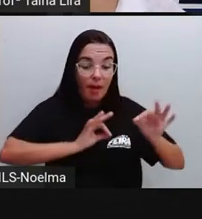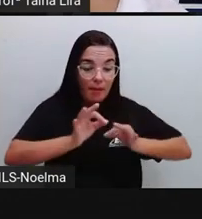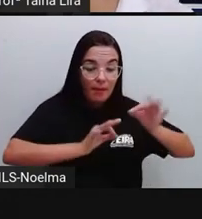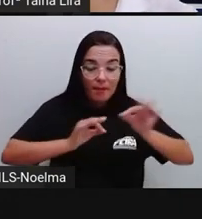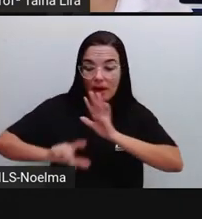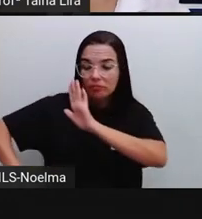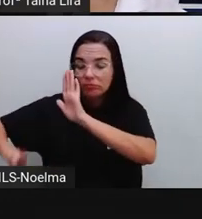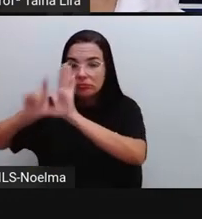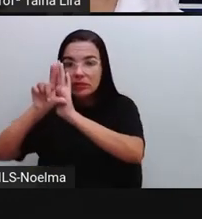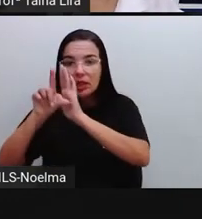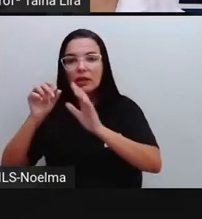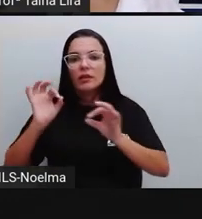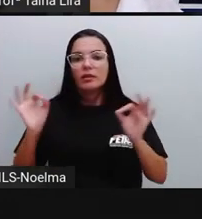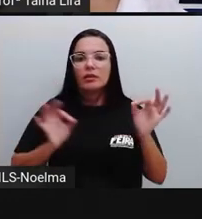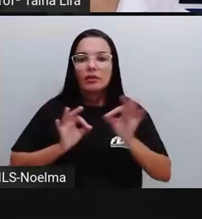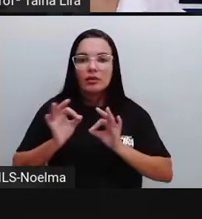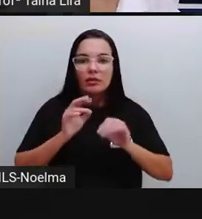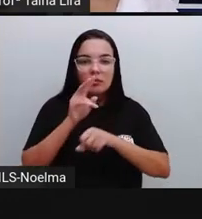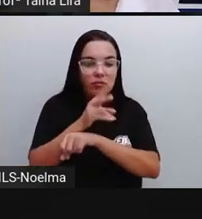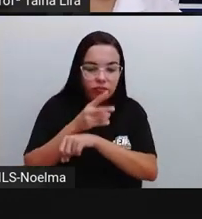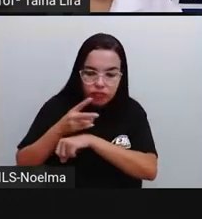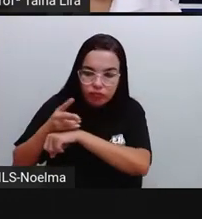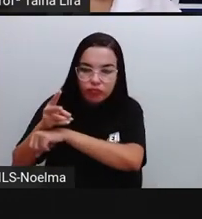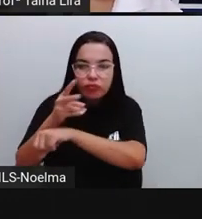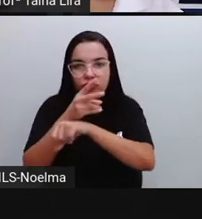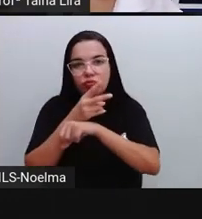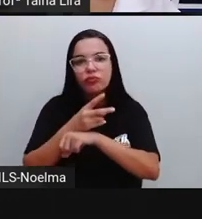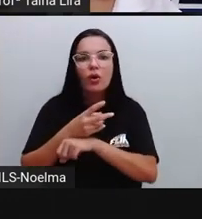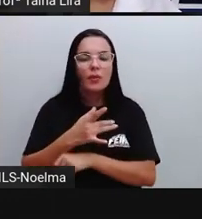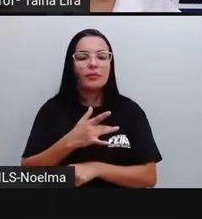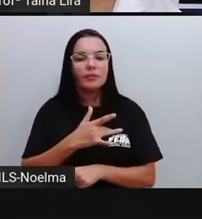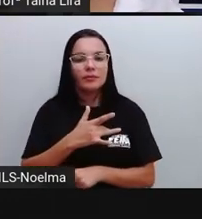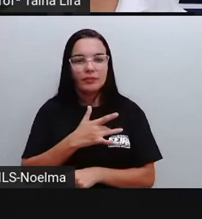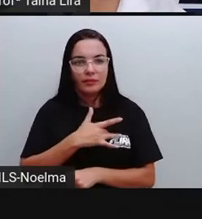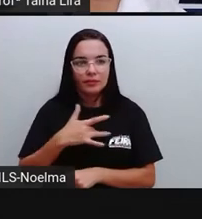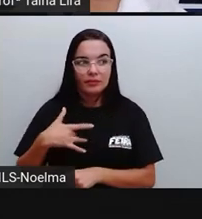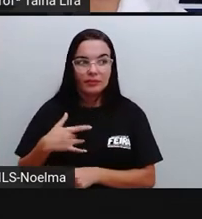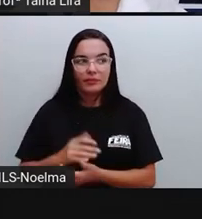aí das escolas para o novo protocolo de biossegurança, tá bom?